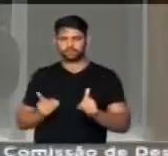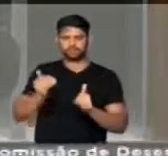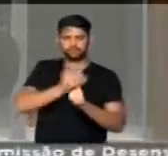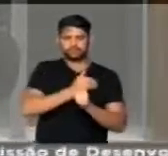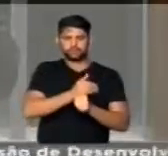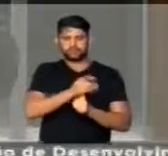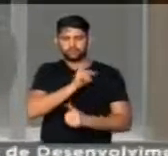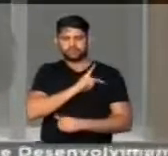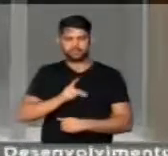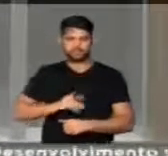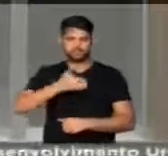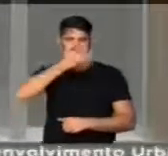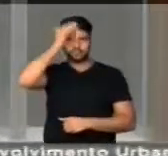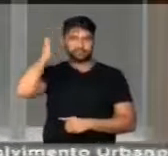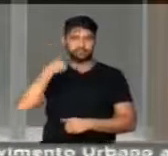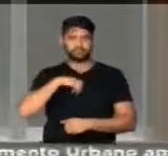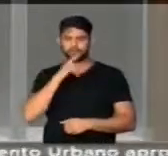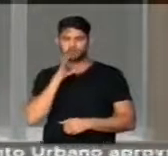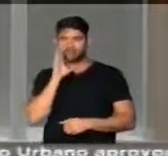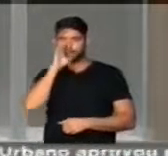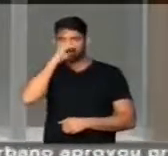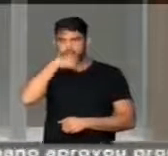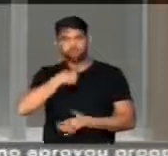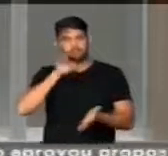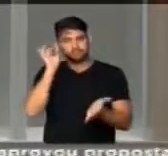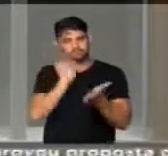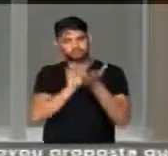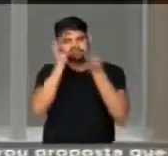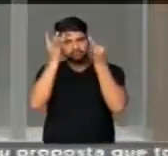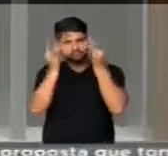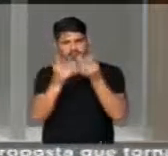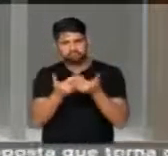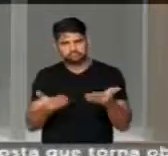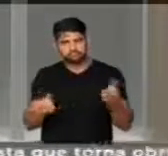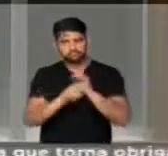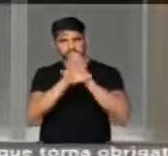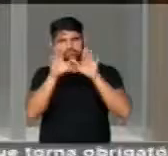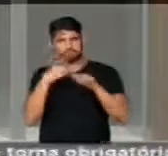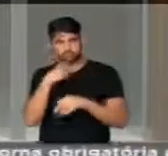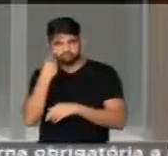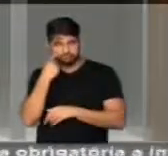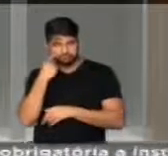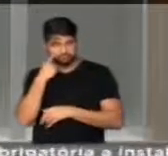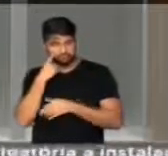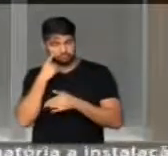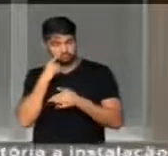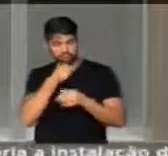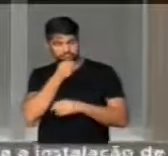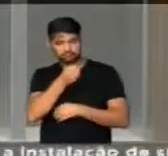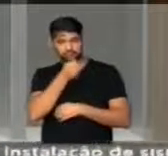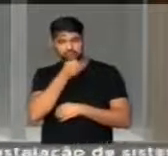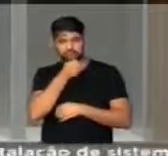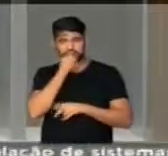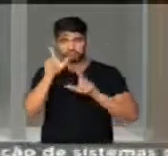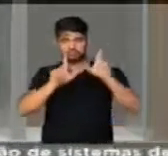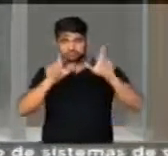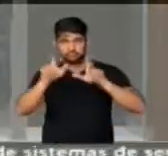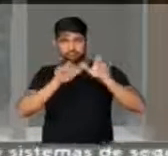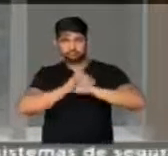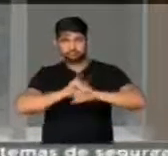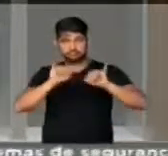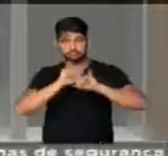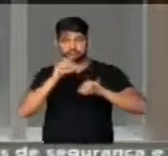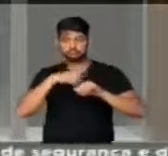e com denúncias muito precisas. Quem viu as entrevistas pela televisão,